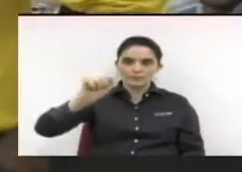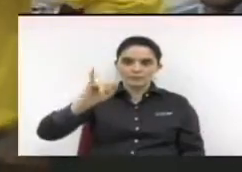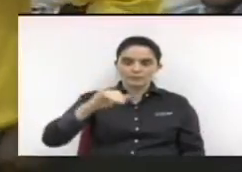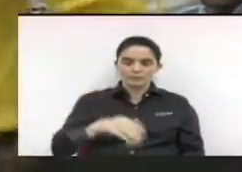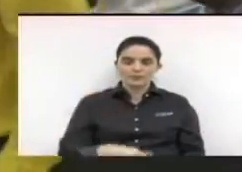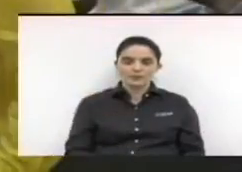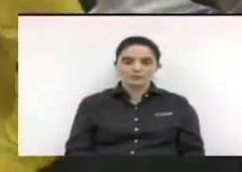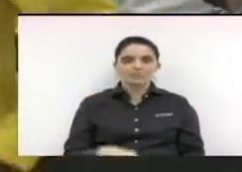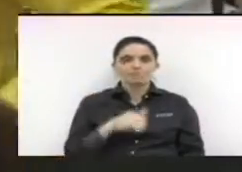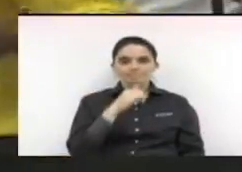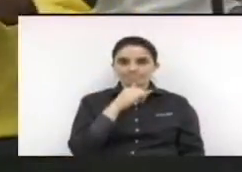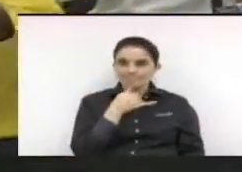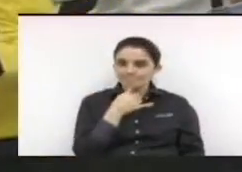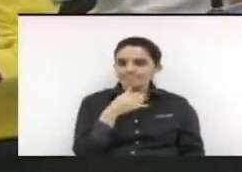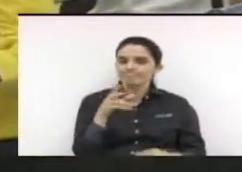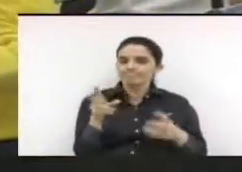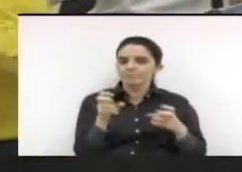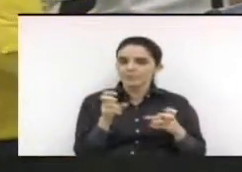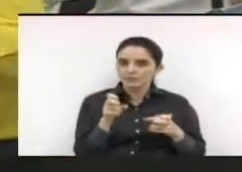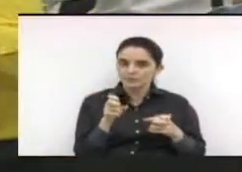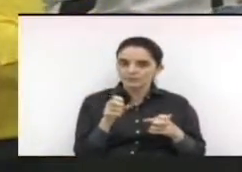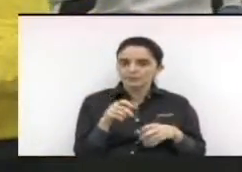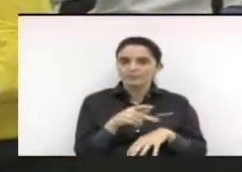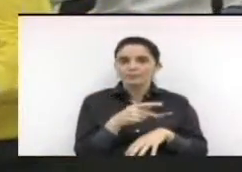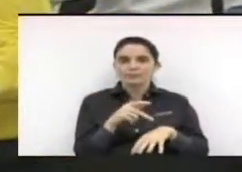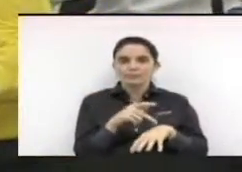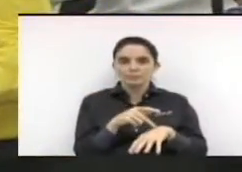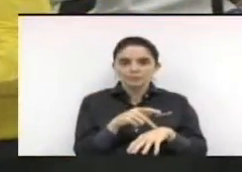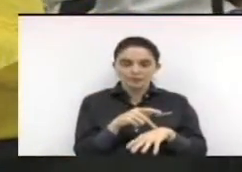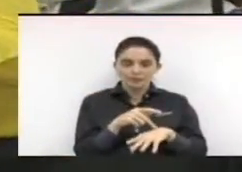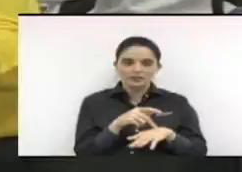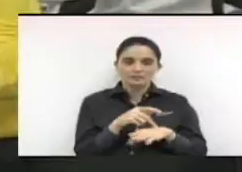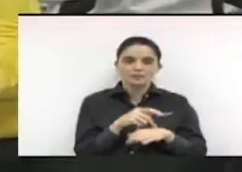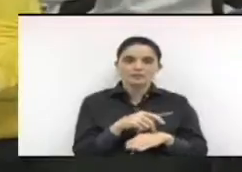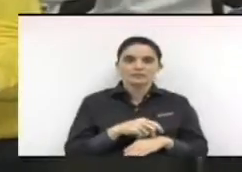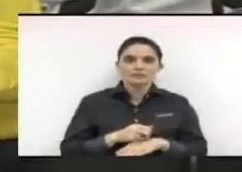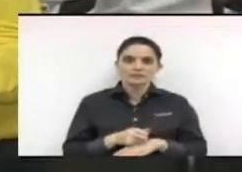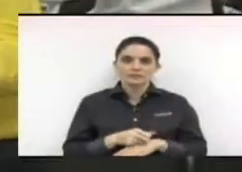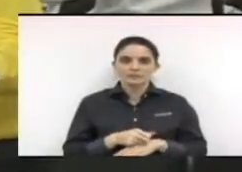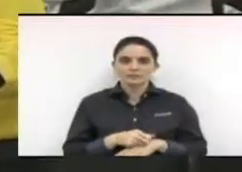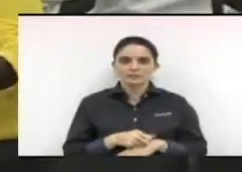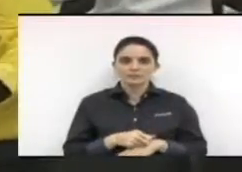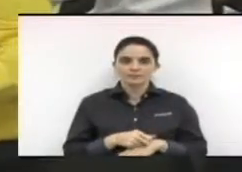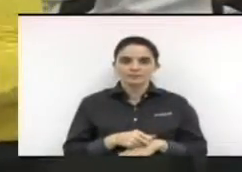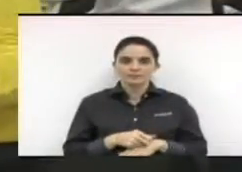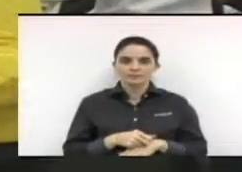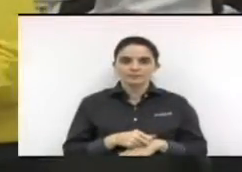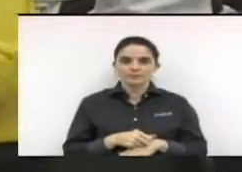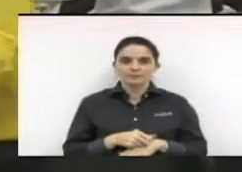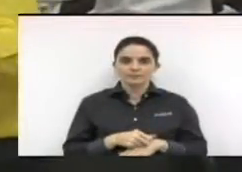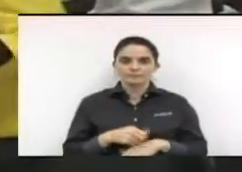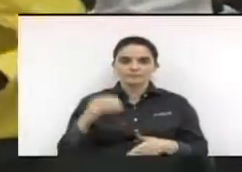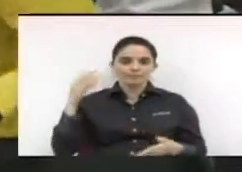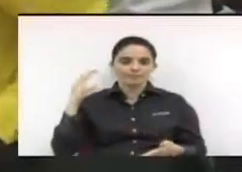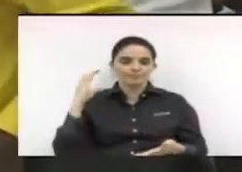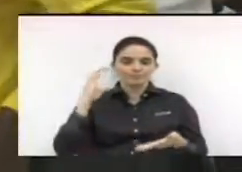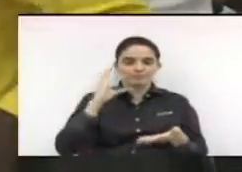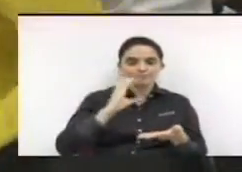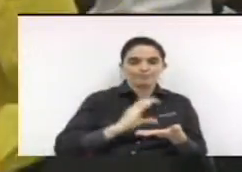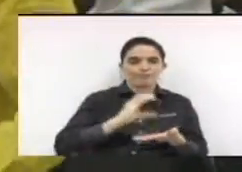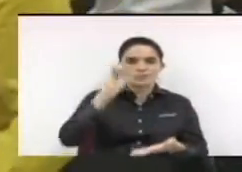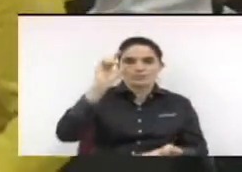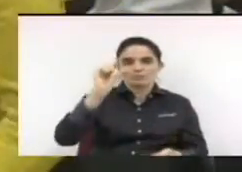gente presenciar eu acho que o país que mais arrecada é o Brasil e o que menos favorece é o estudo